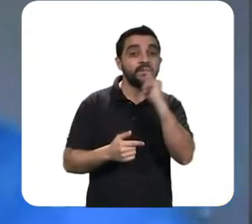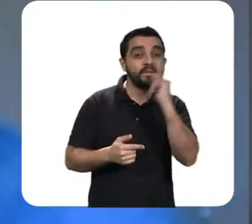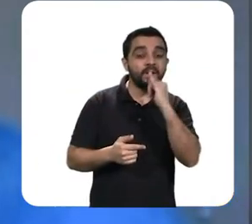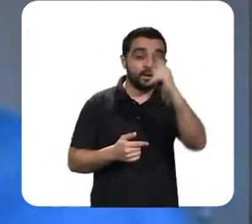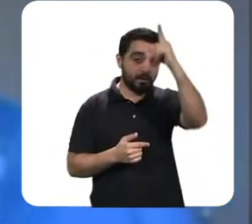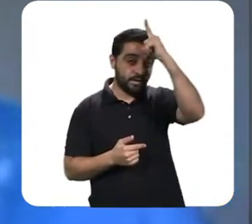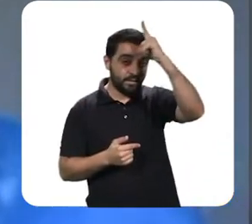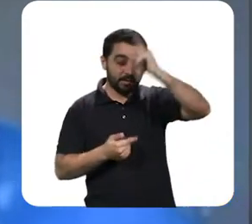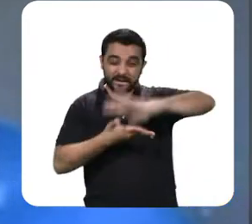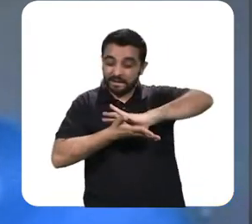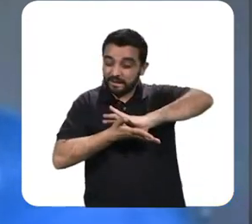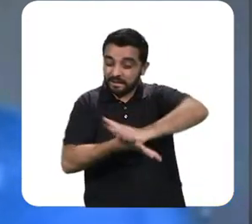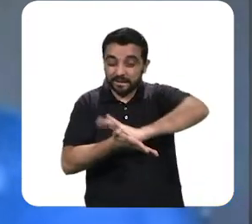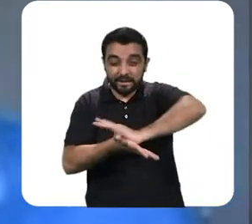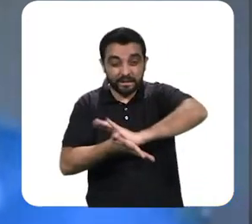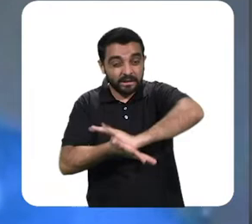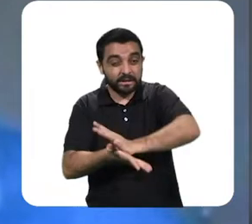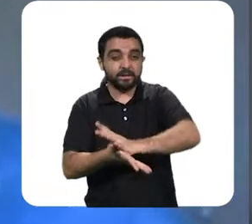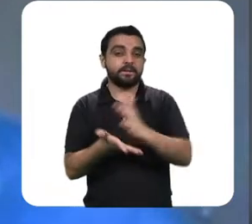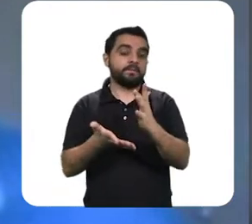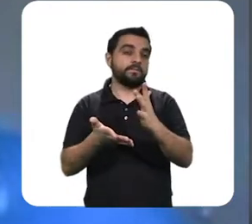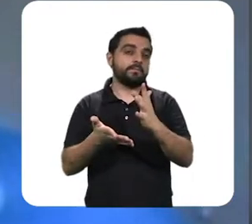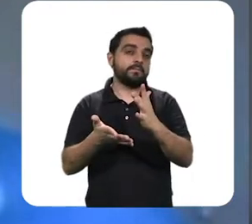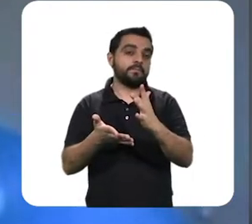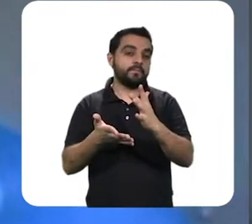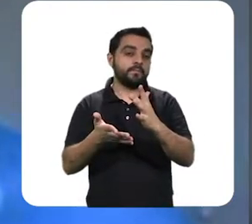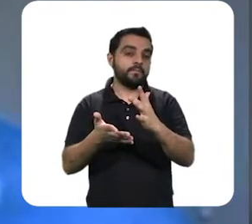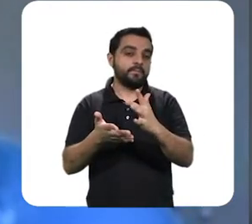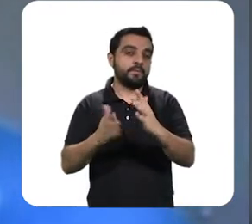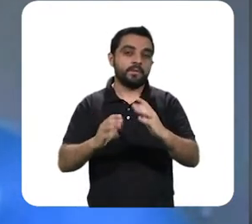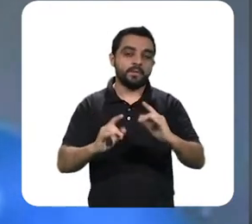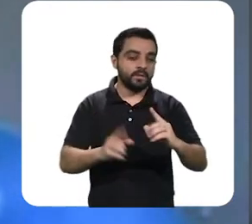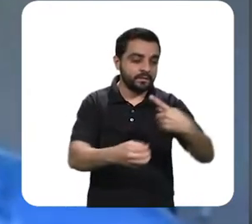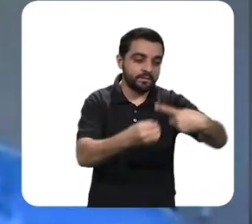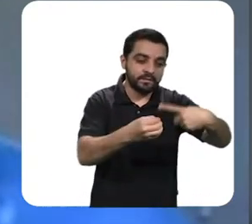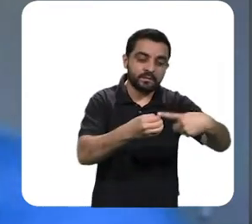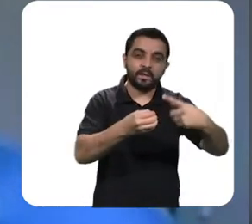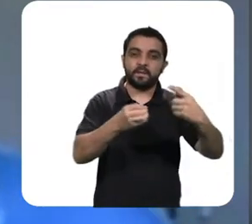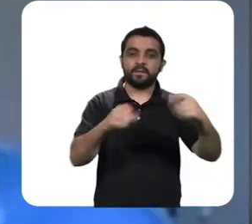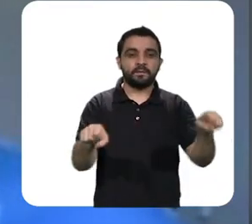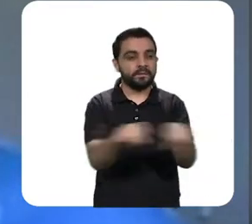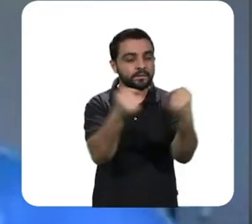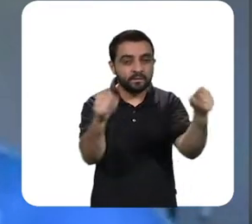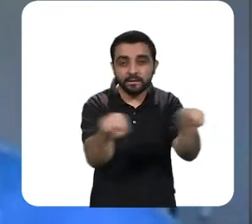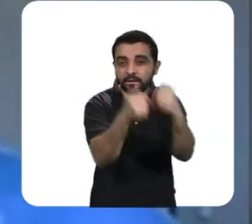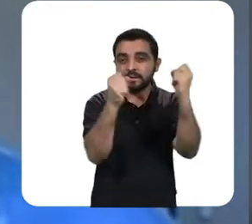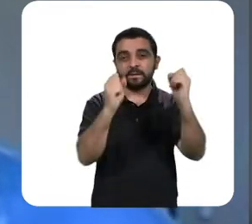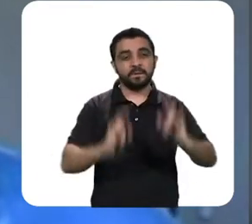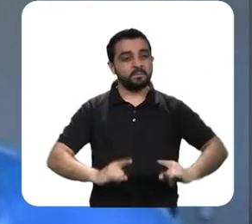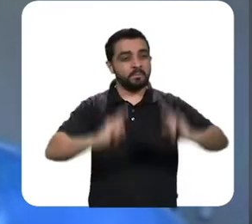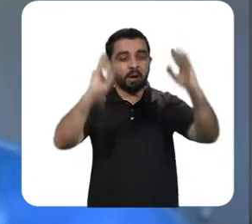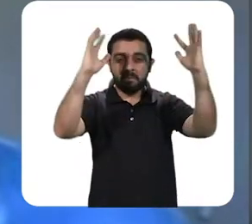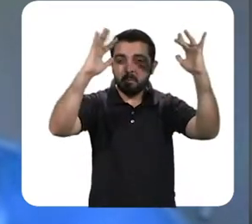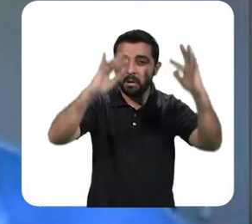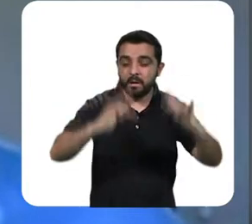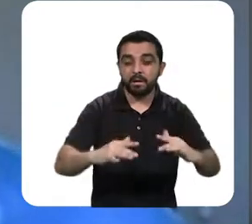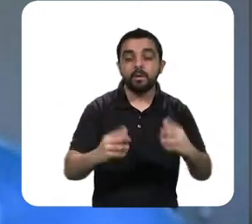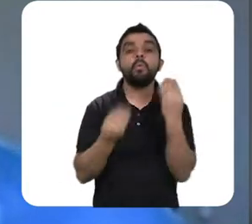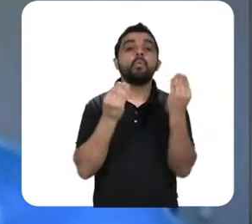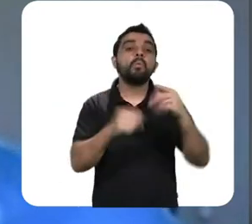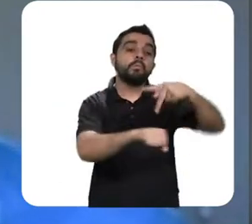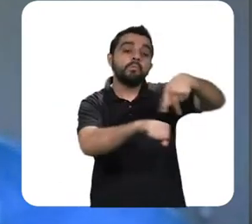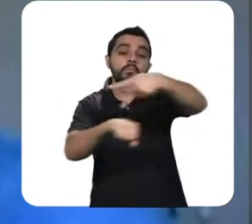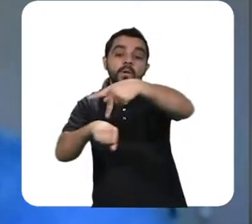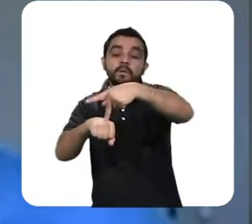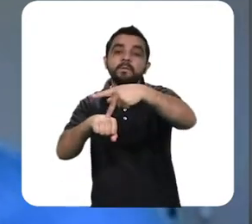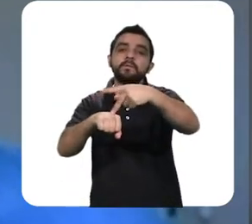Alemanha estavam completamente arrasadas. Isso é notório. Como é que esses